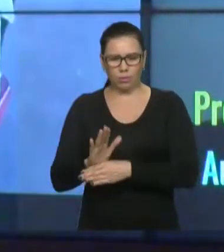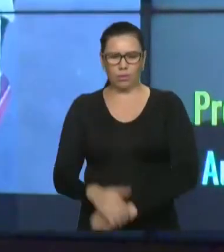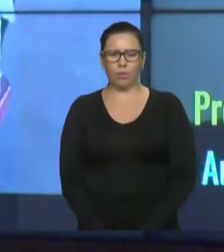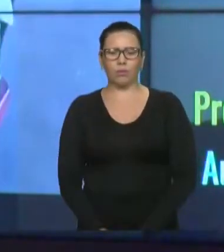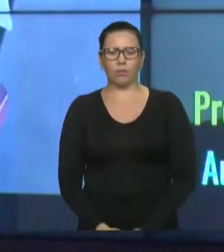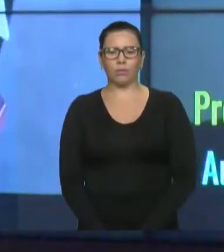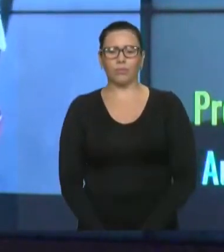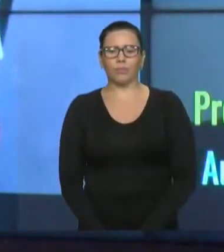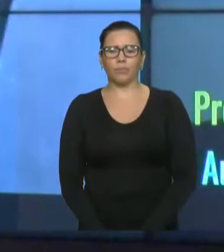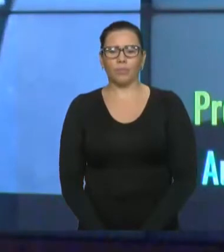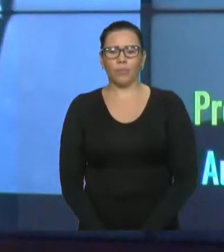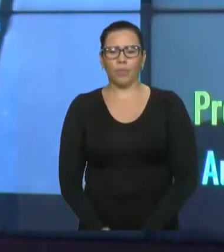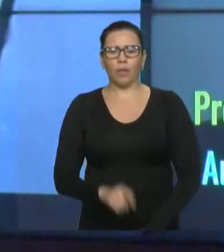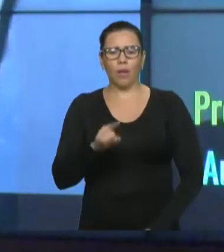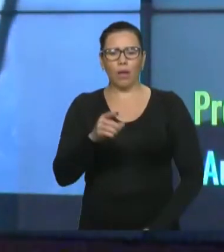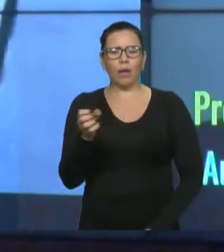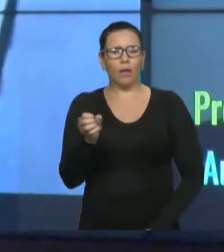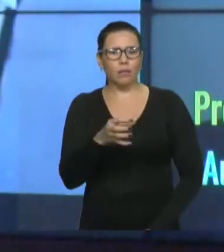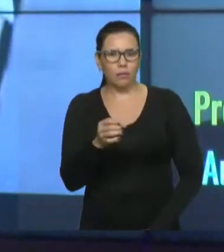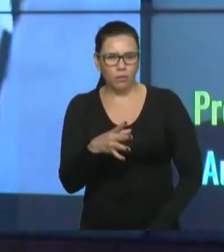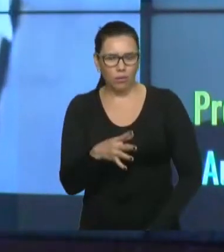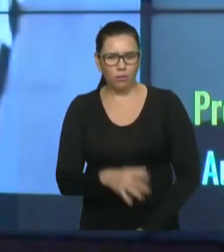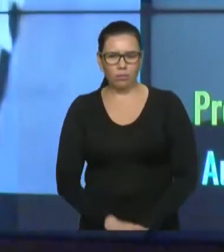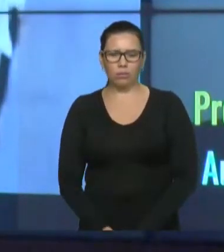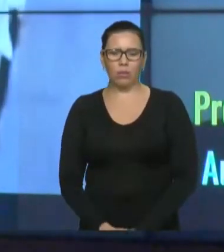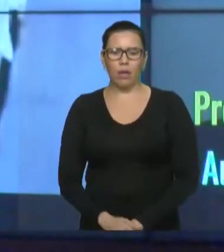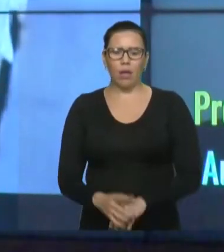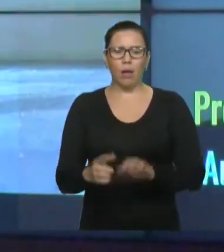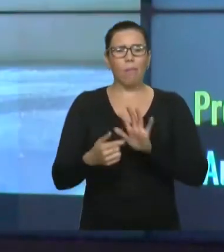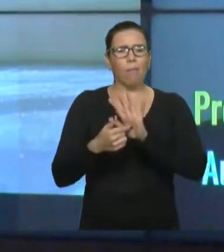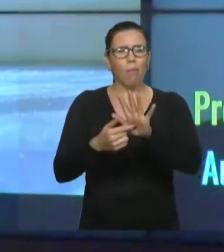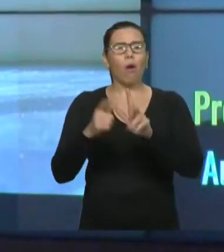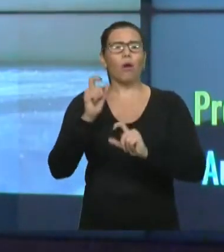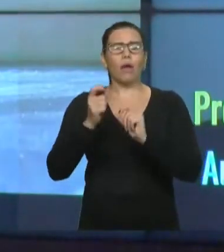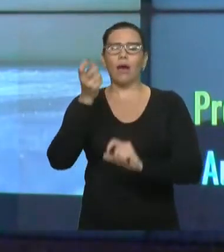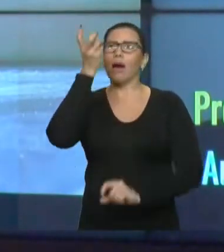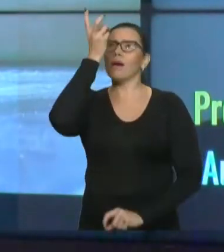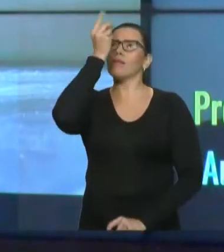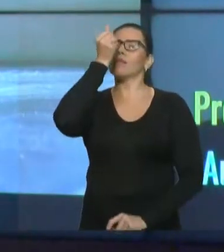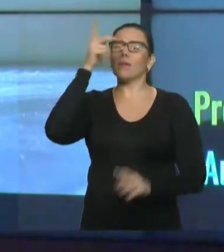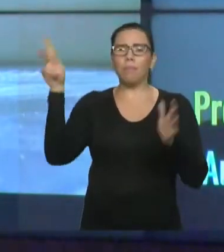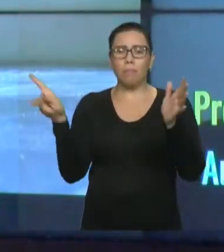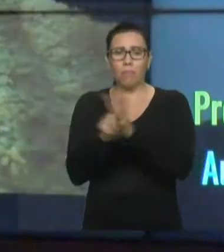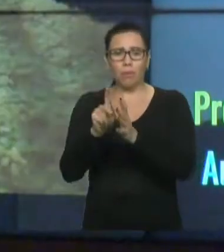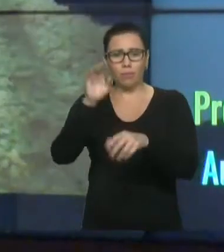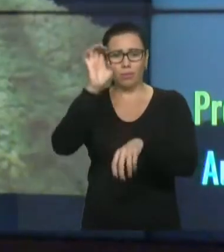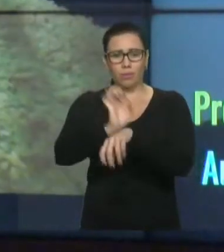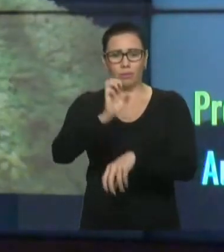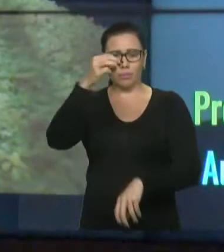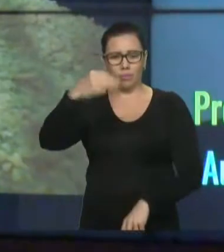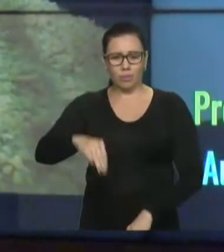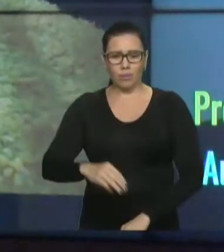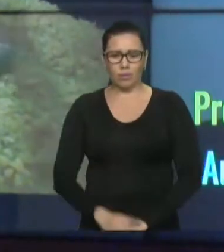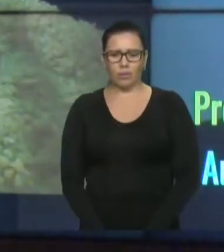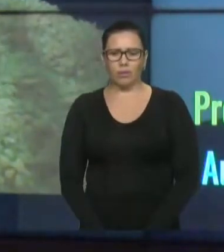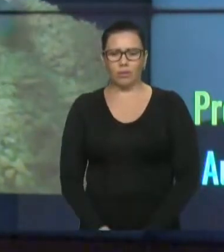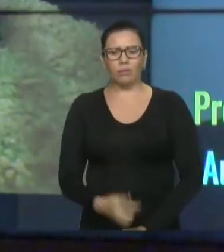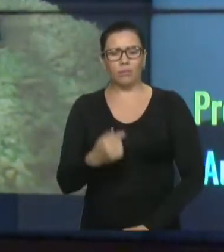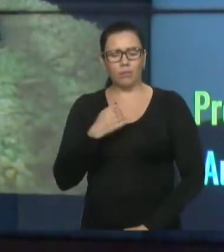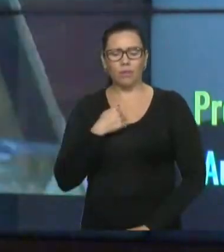essa embalagem nova do nosso produto, o produto Maranhense. Queria pedir para a minha assessoria, minha equipe, fazer a entrega para os deputados,